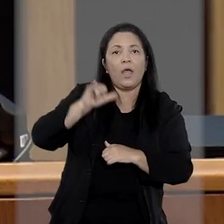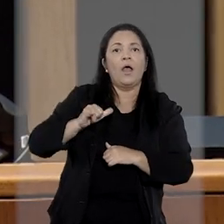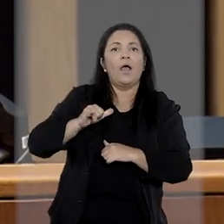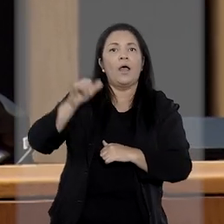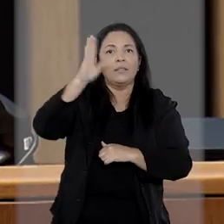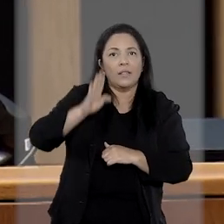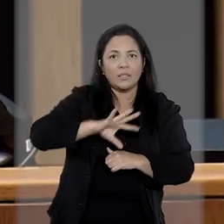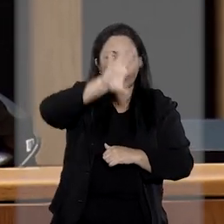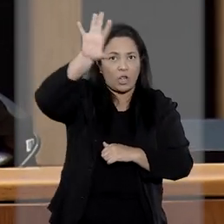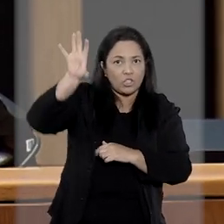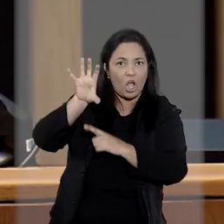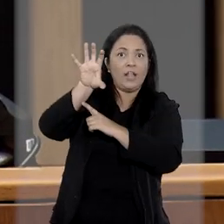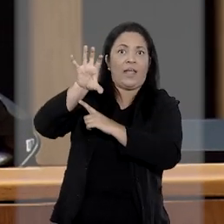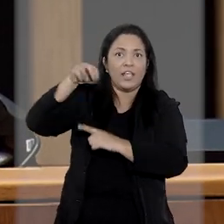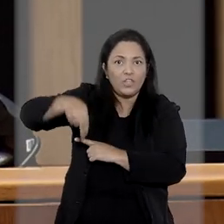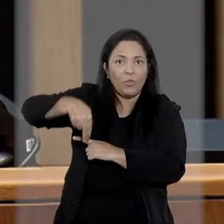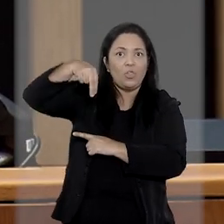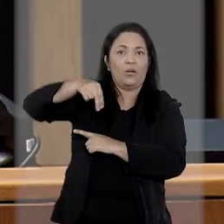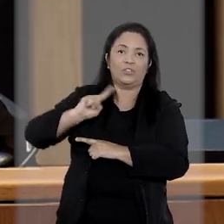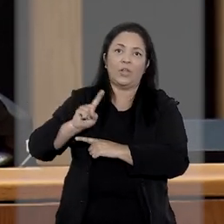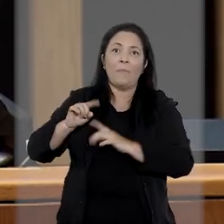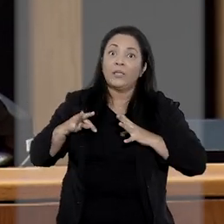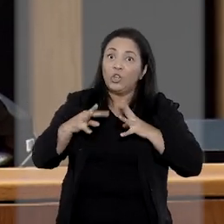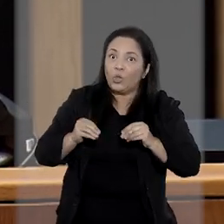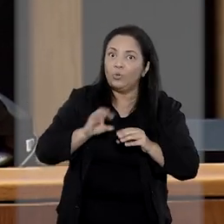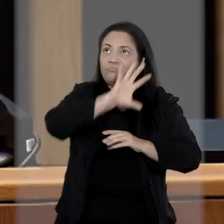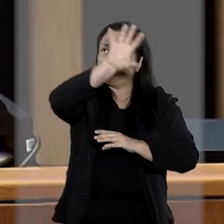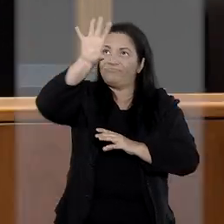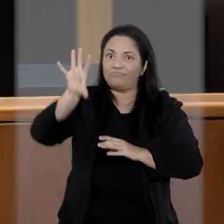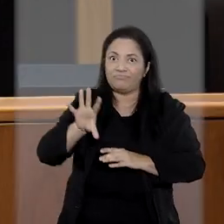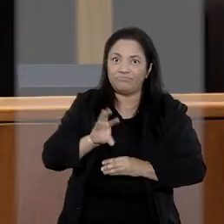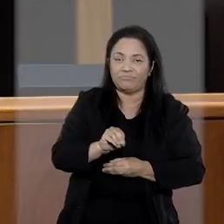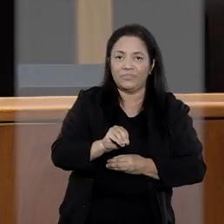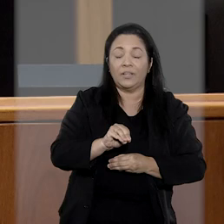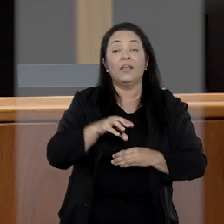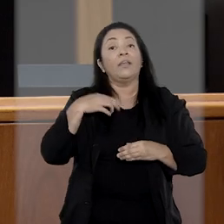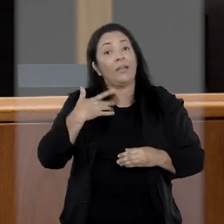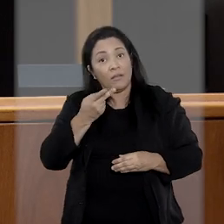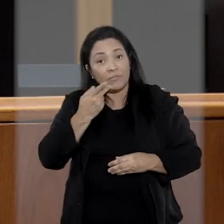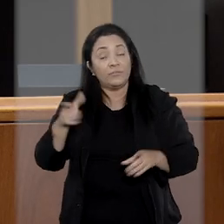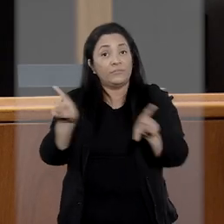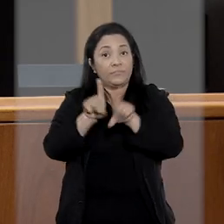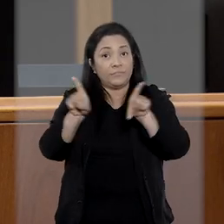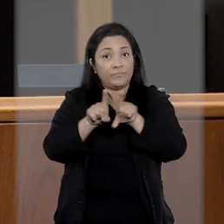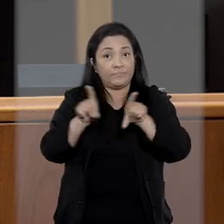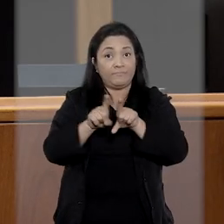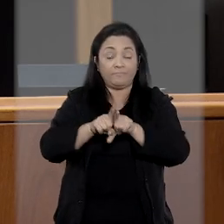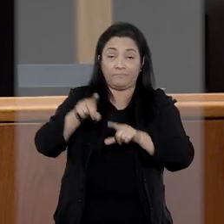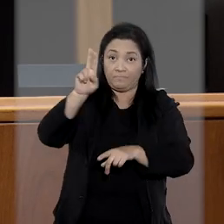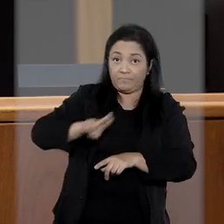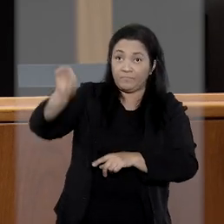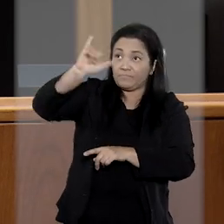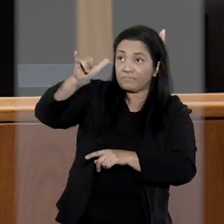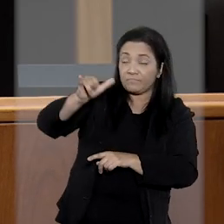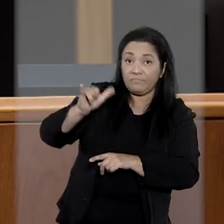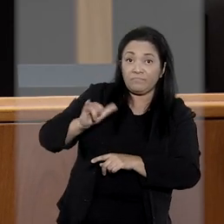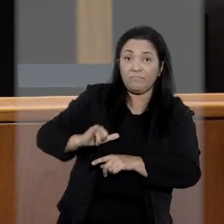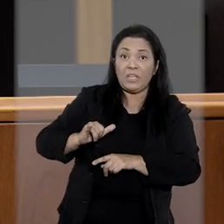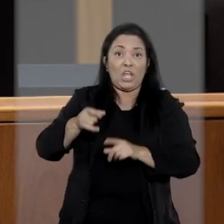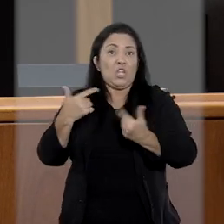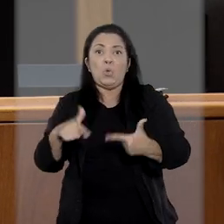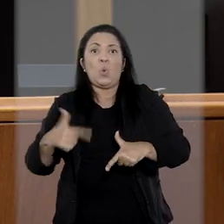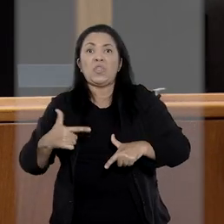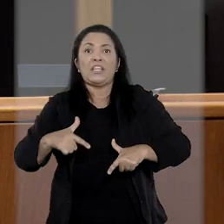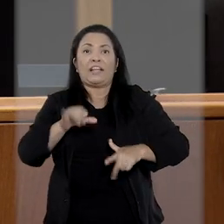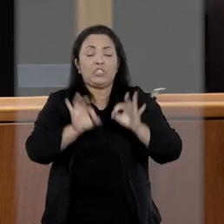Interligado Nacional, não só na região norte, mas em todo o país. Ela afirmou que a permissão para a operação das linhas não implica nenhum